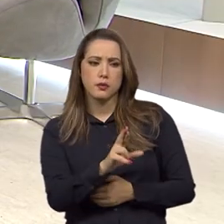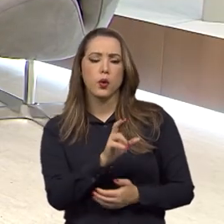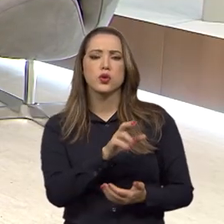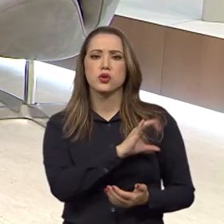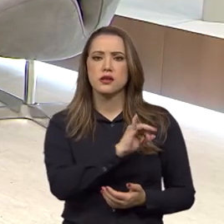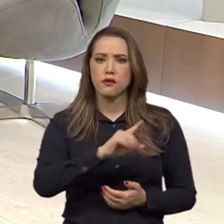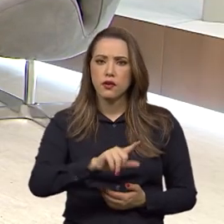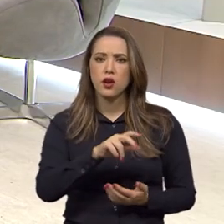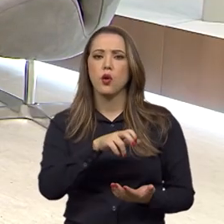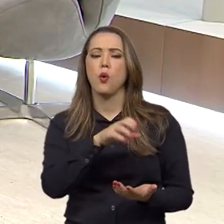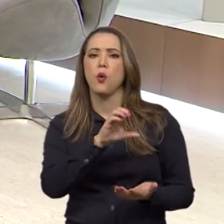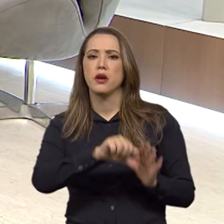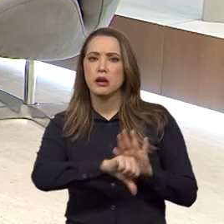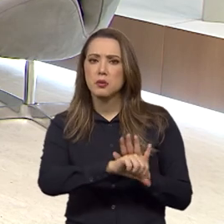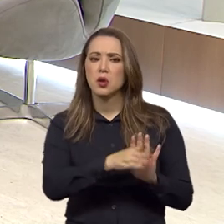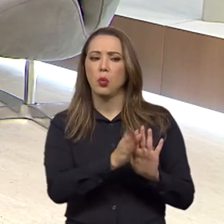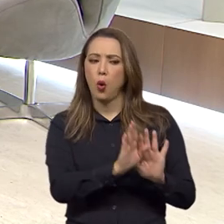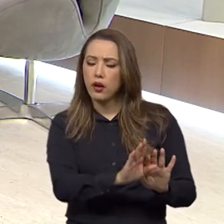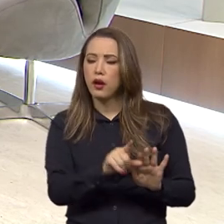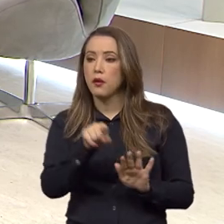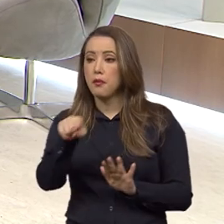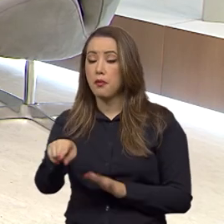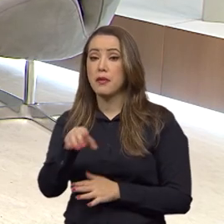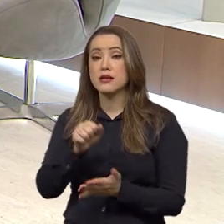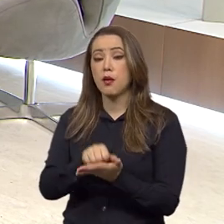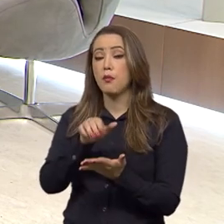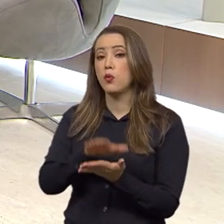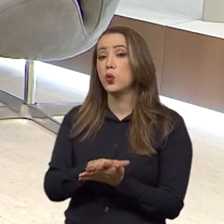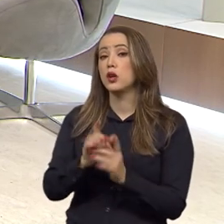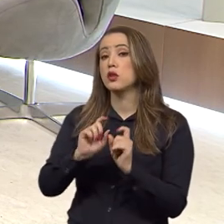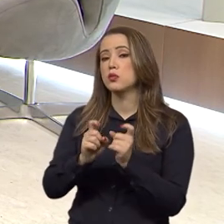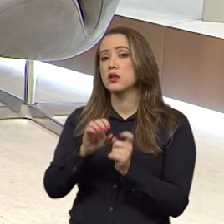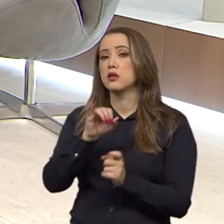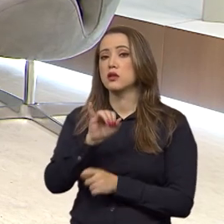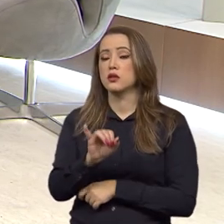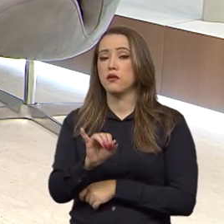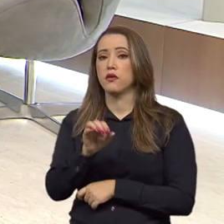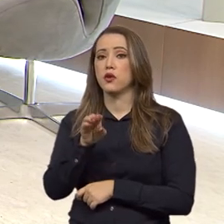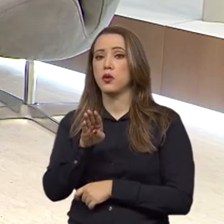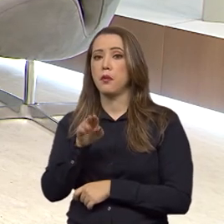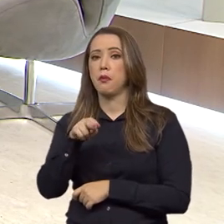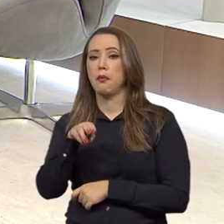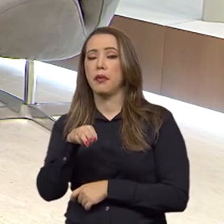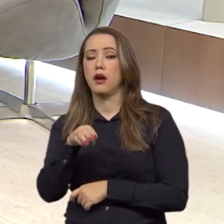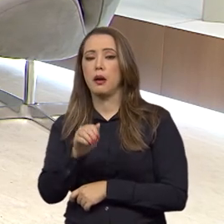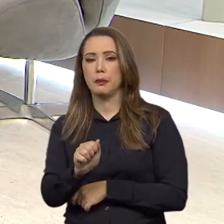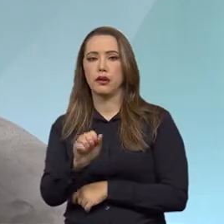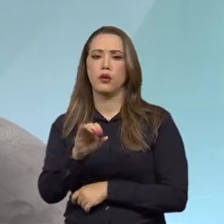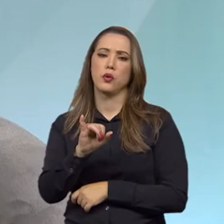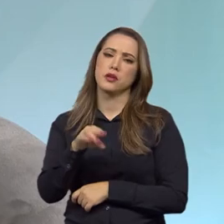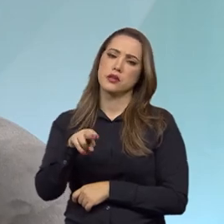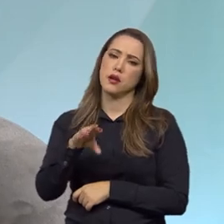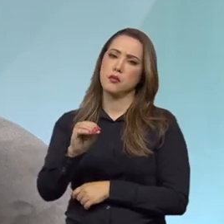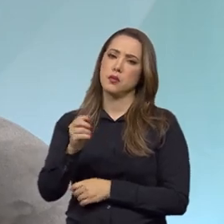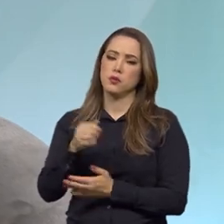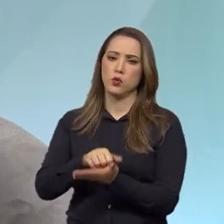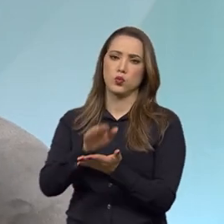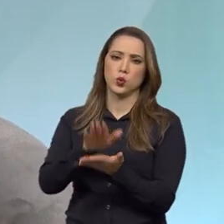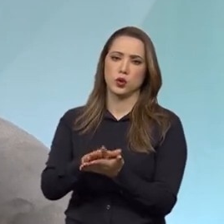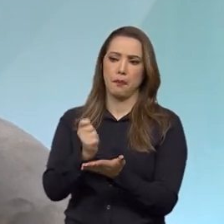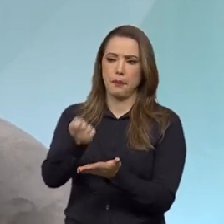administrativa que o Ibama ou o ICMBio impõem àquela empresa, nós buscamos acordos para que elas sejam